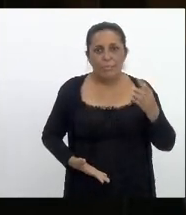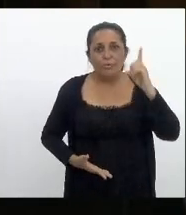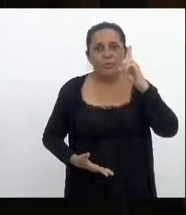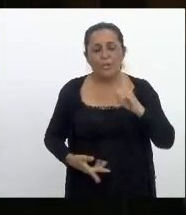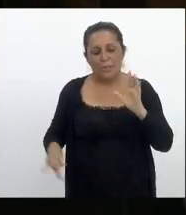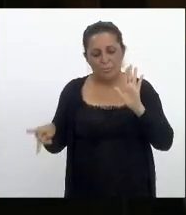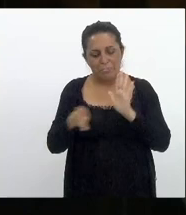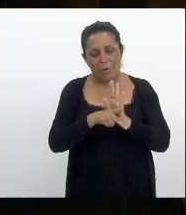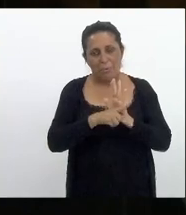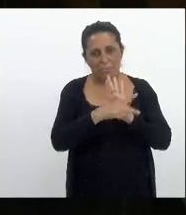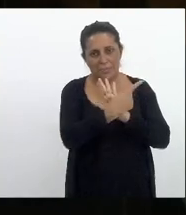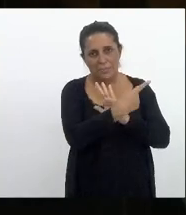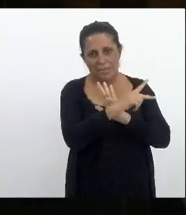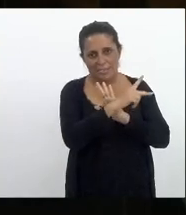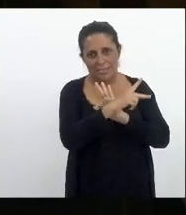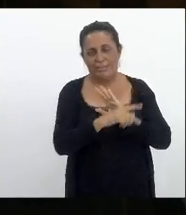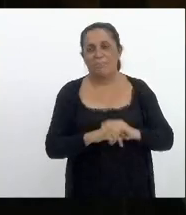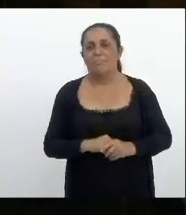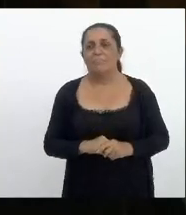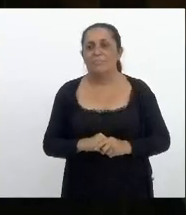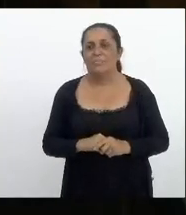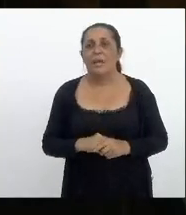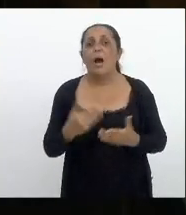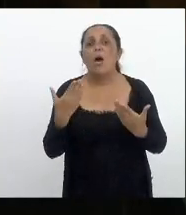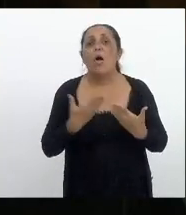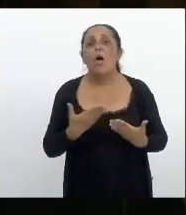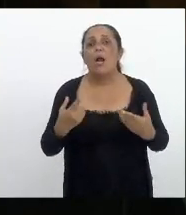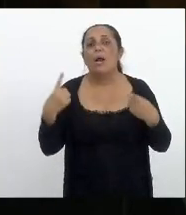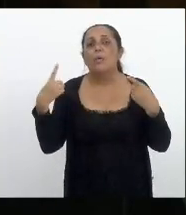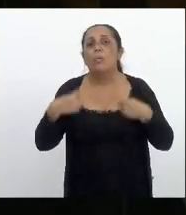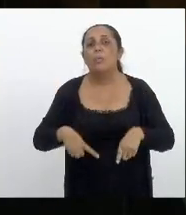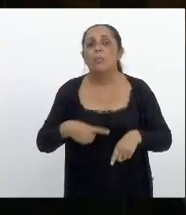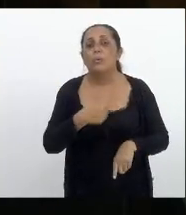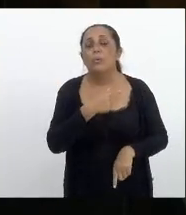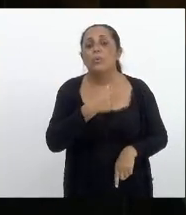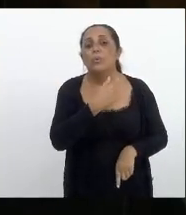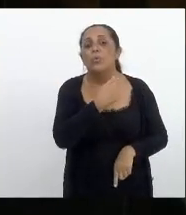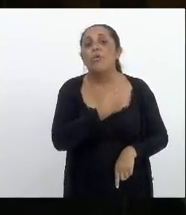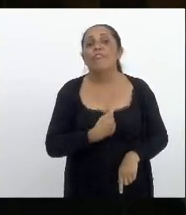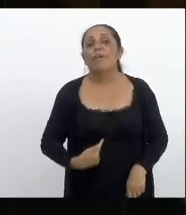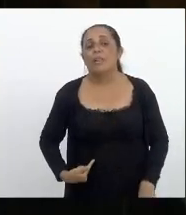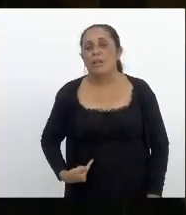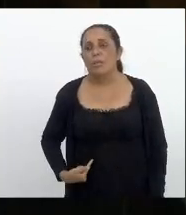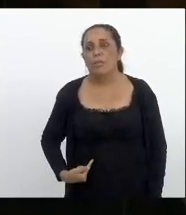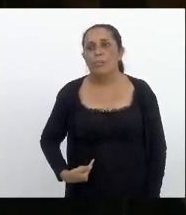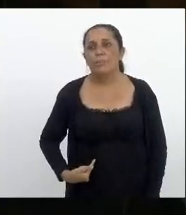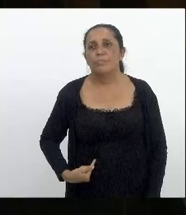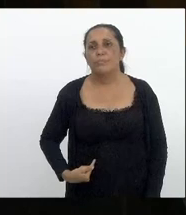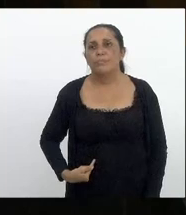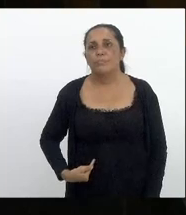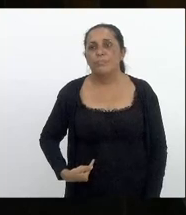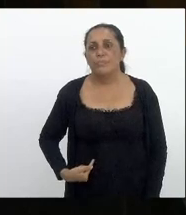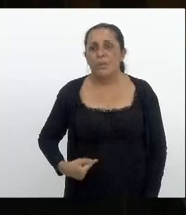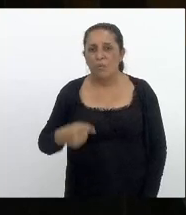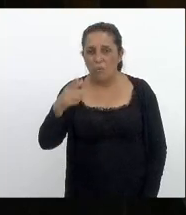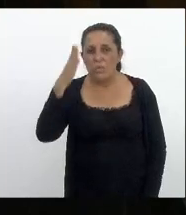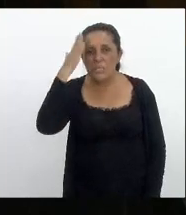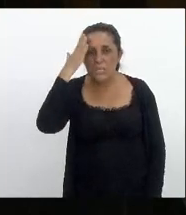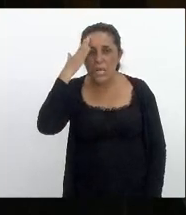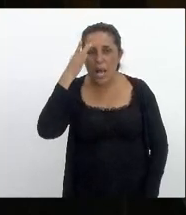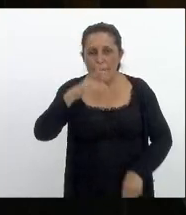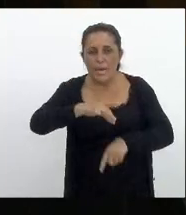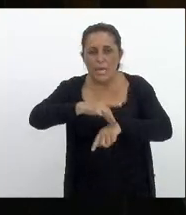que é seu por direito agora eu faço um desafio ao governador sangra na própria carne